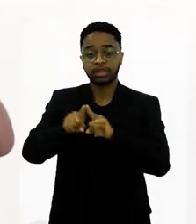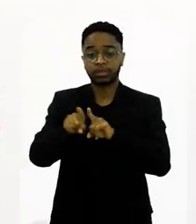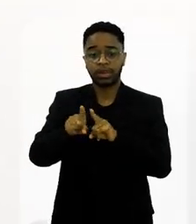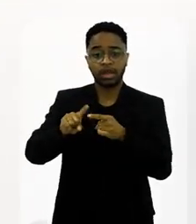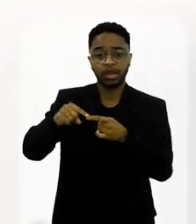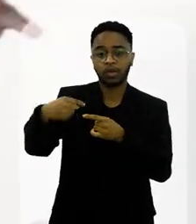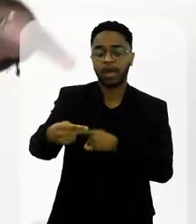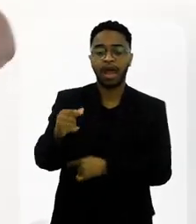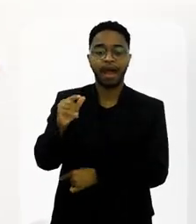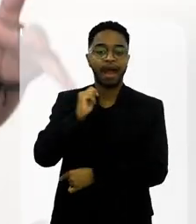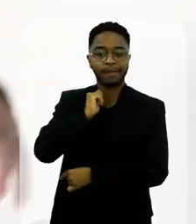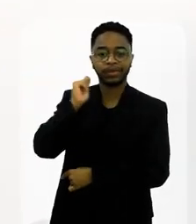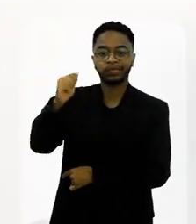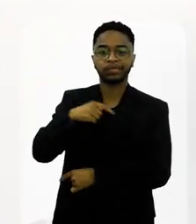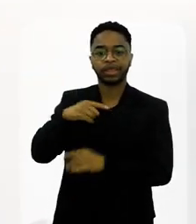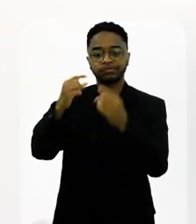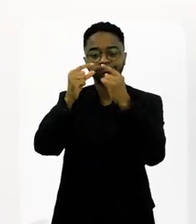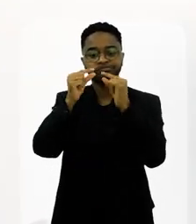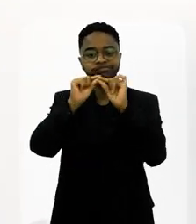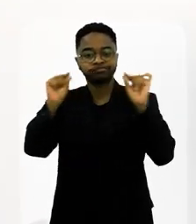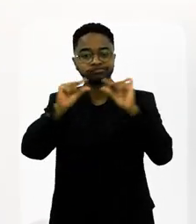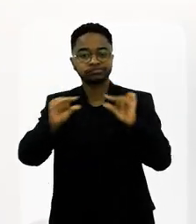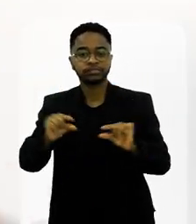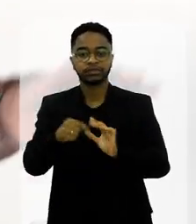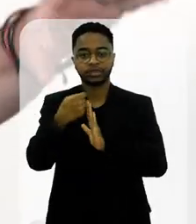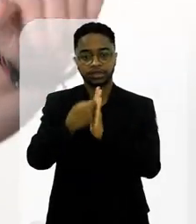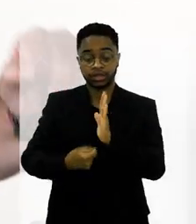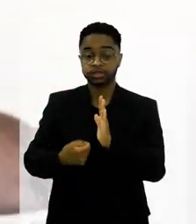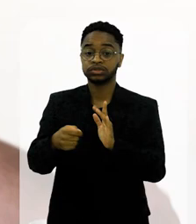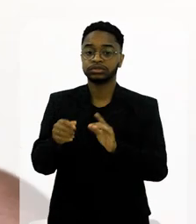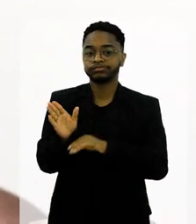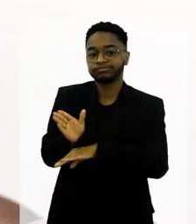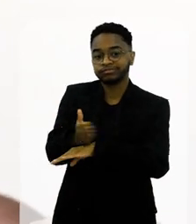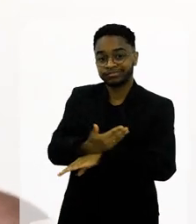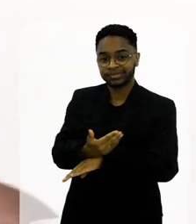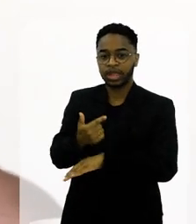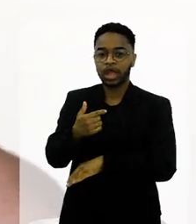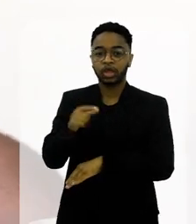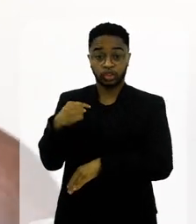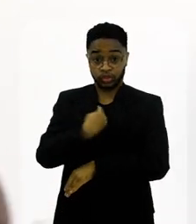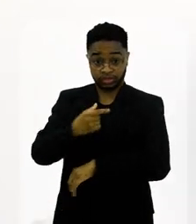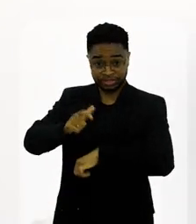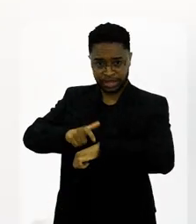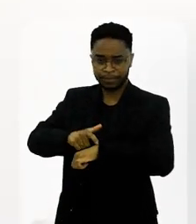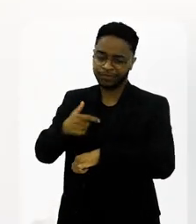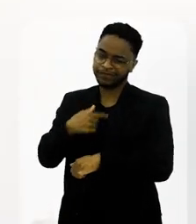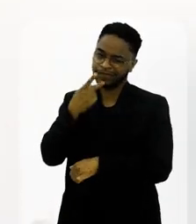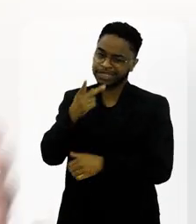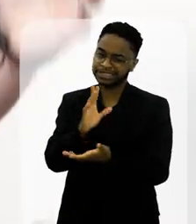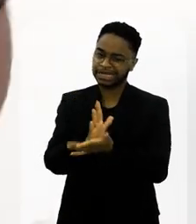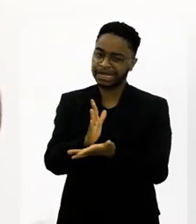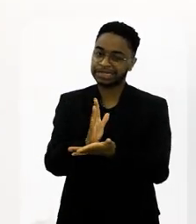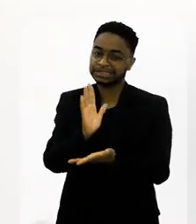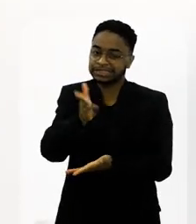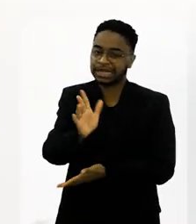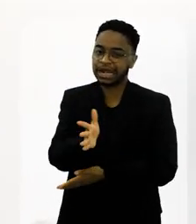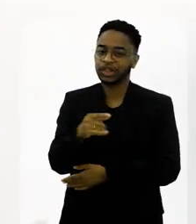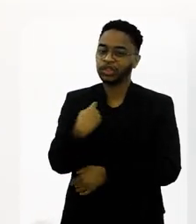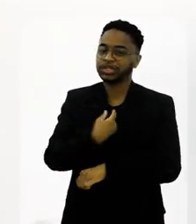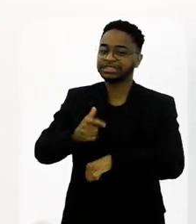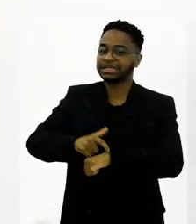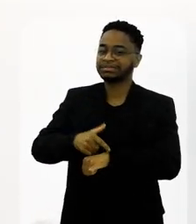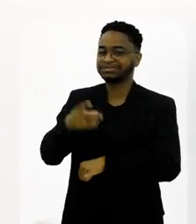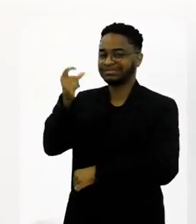tem sinopse, está tudo mais cedo, né? No nosso tempo, Mauro, eu já cheguei naquela fase de falar no nosso tempo, né? No nosso tempo era